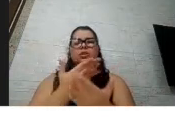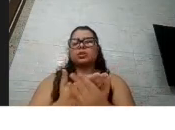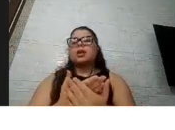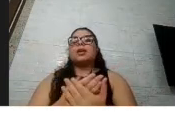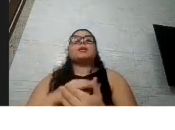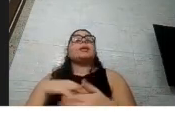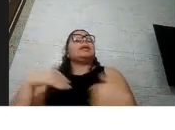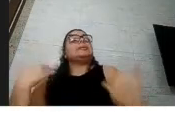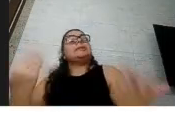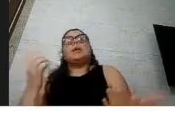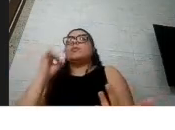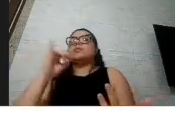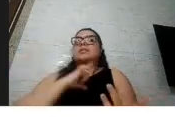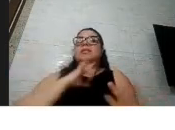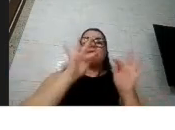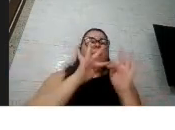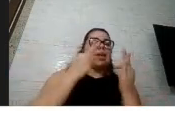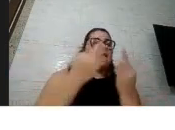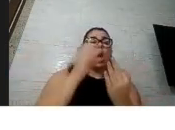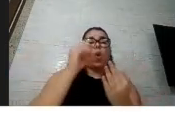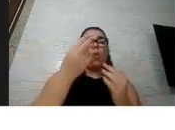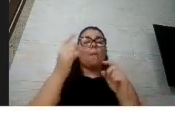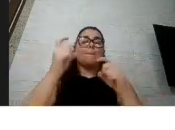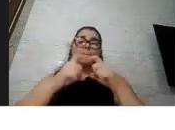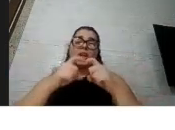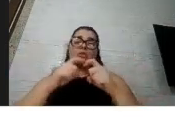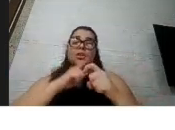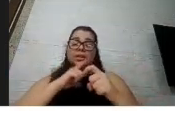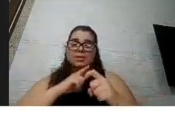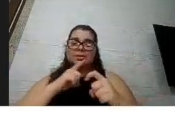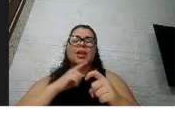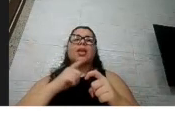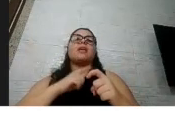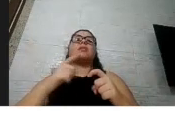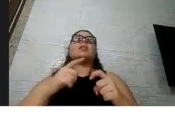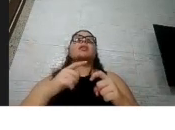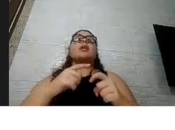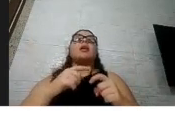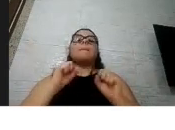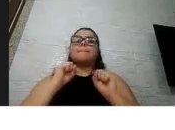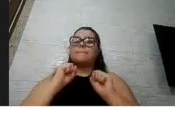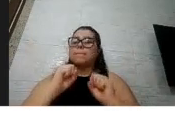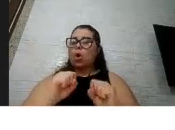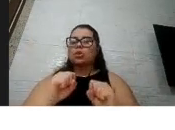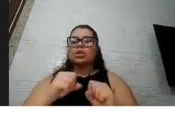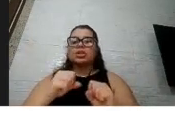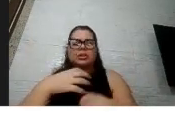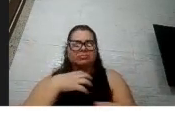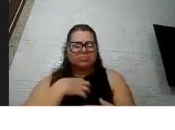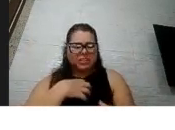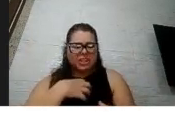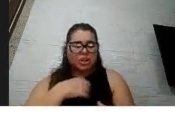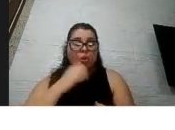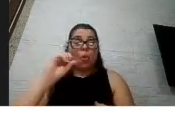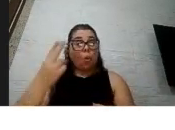algum médico que teve paciente com Síndrome de Down e COVID, pode ser só sintoma ou pode ser